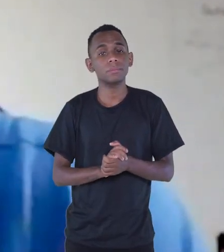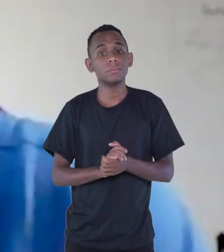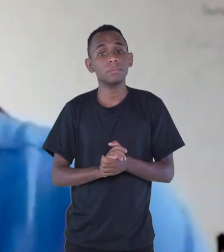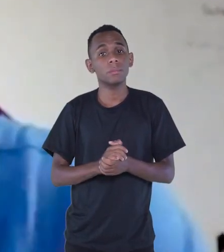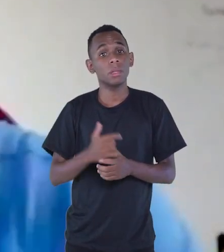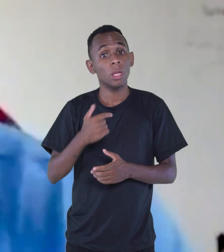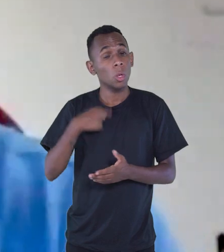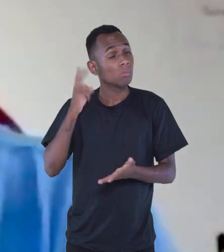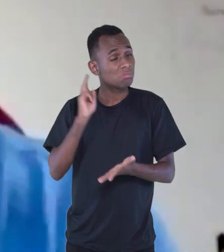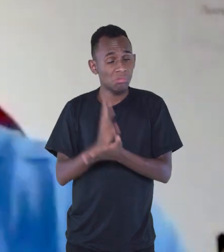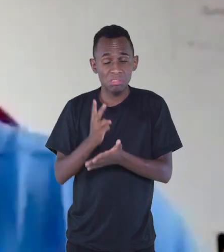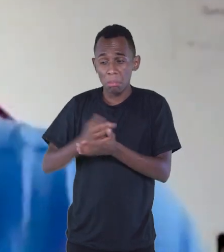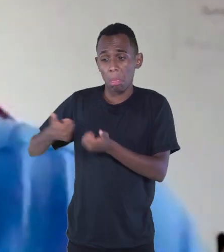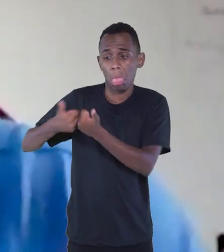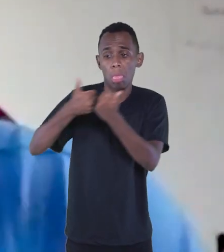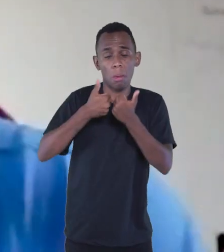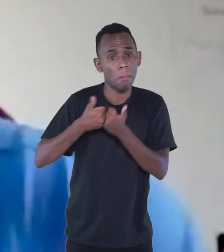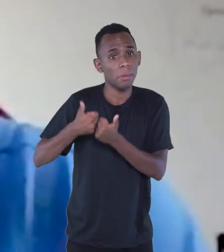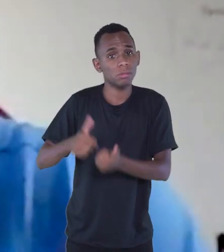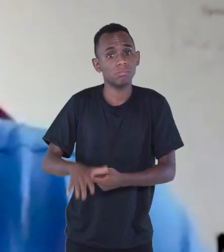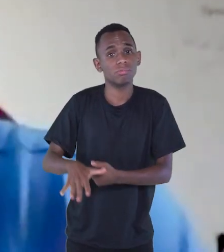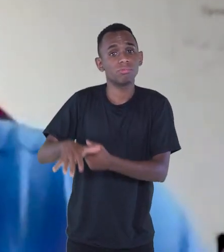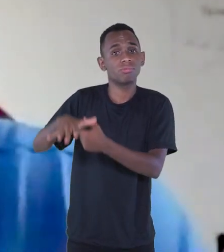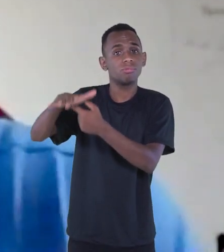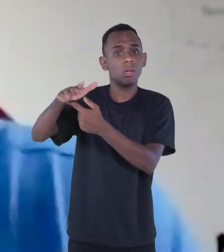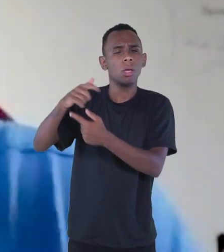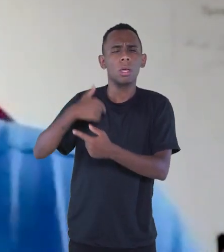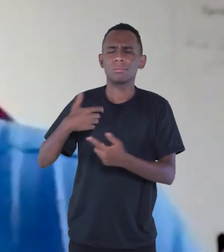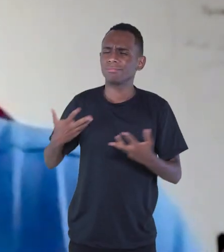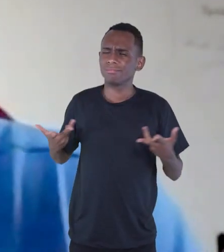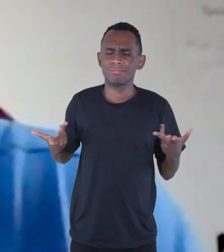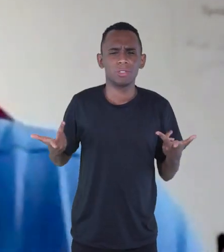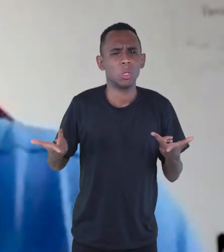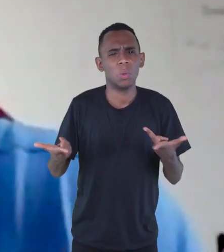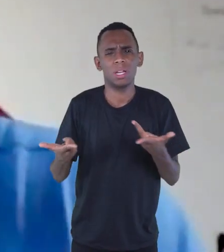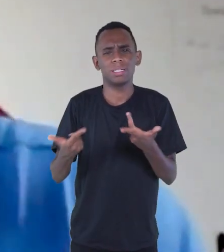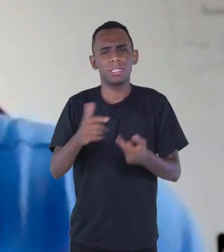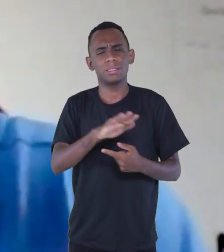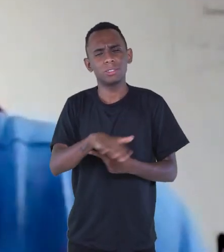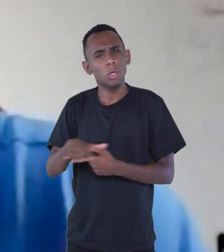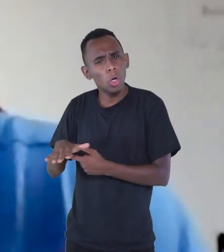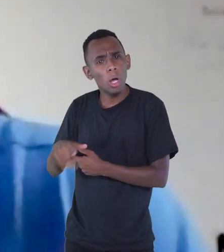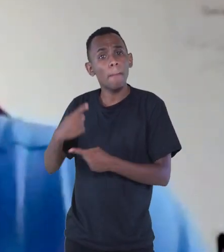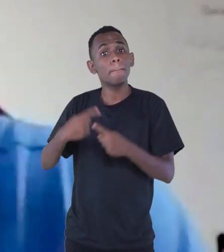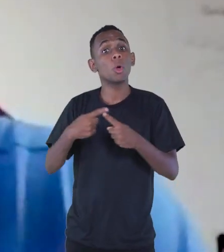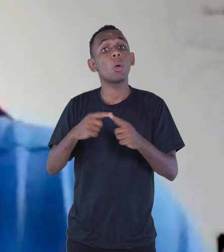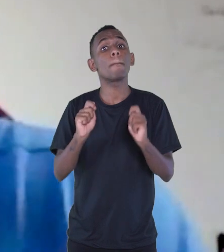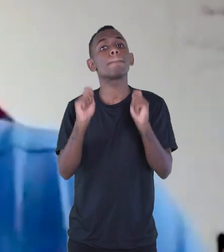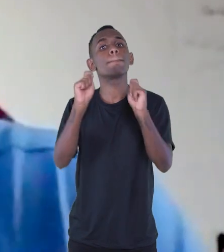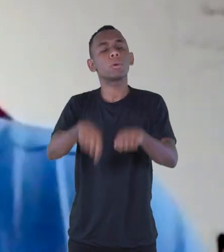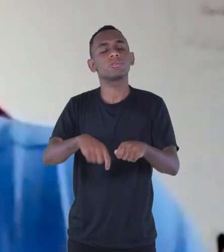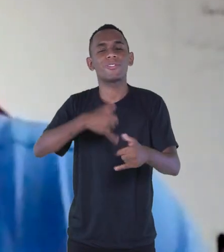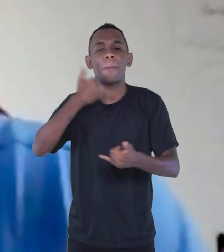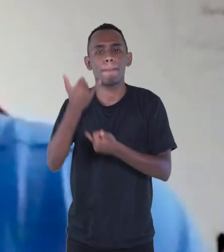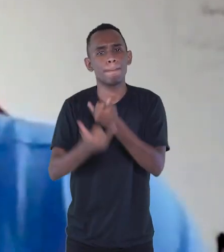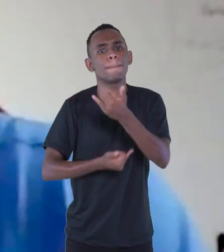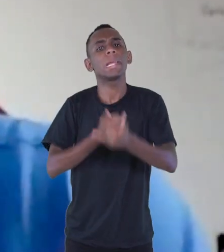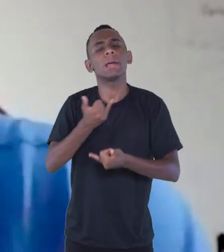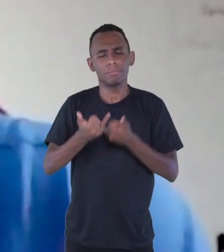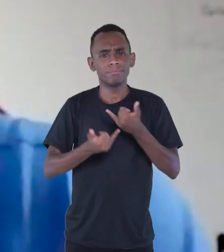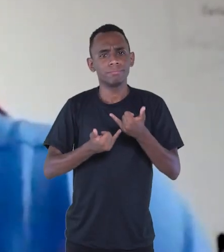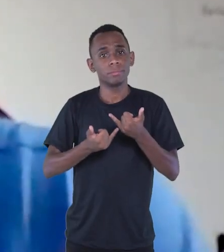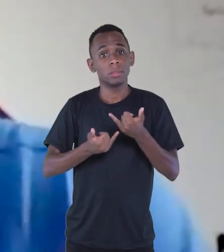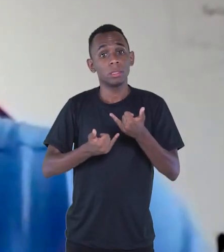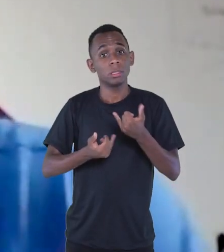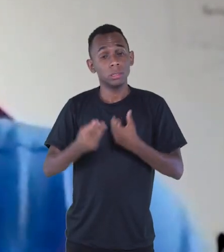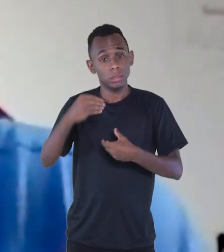vivi aqui perto. Então, eu tive uma infância muito rica, eu pude brincar muito. E na